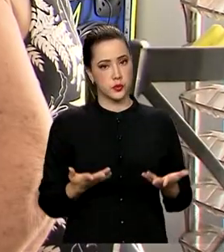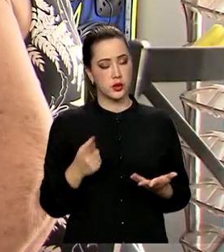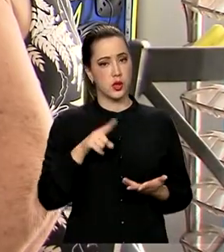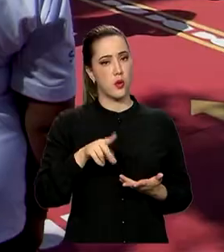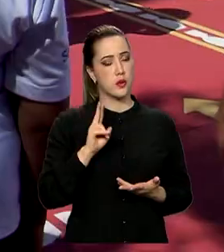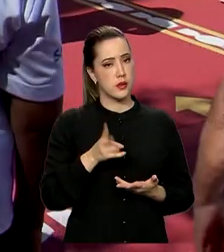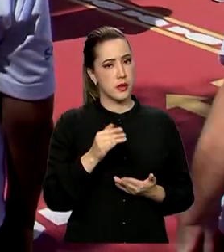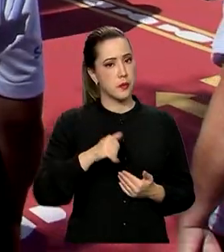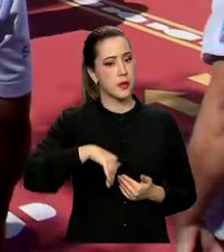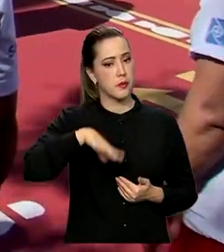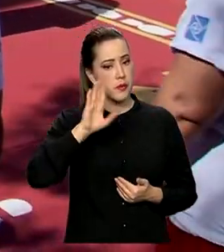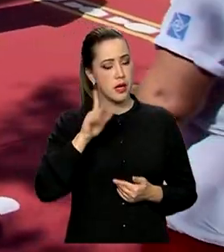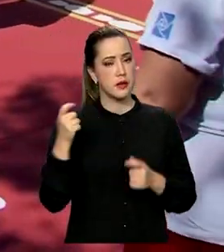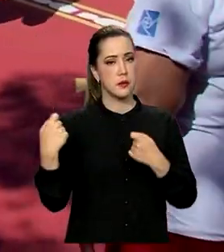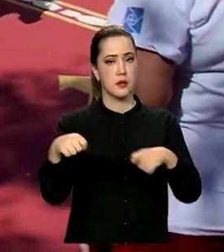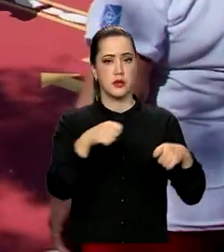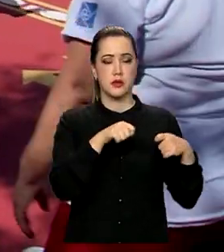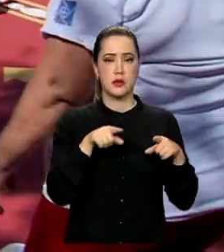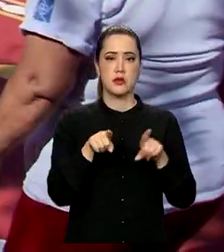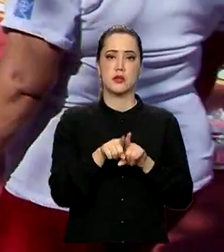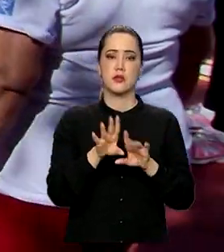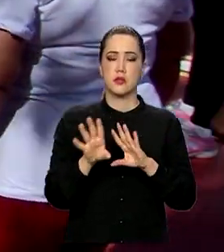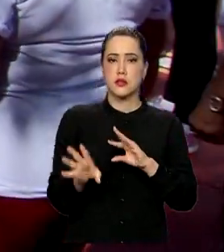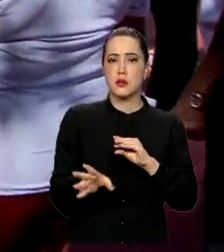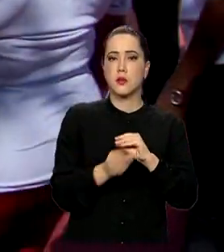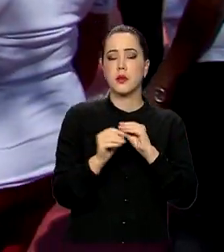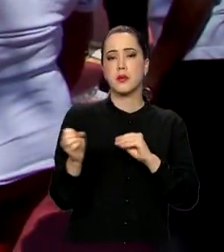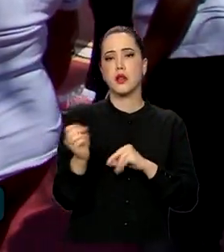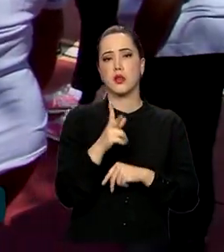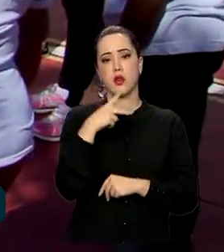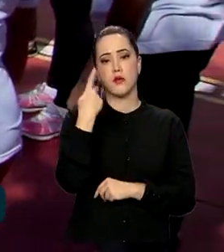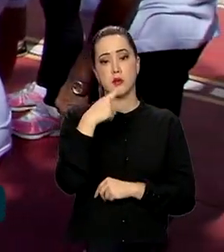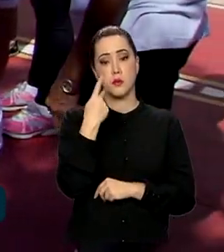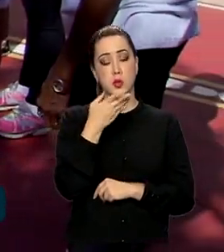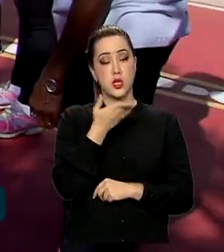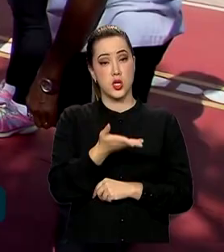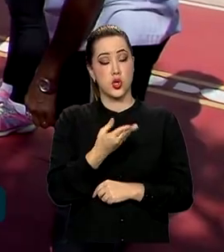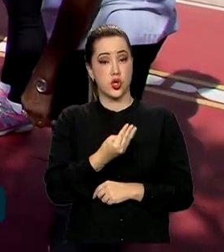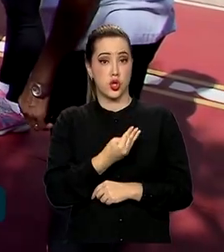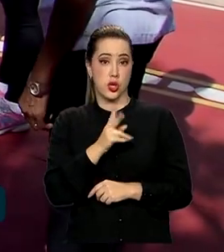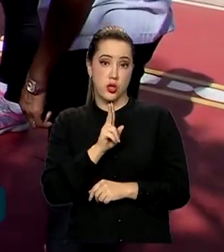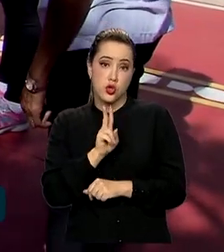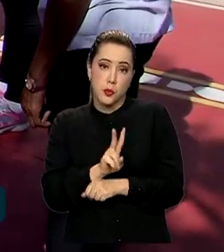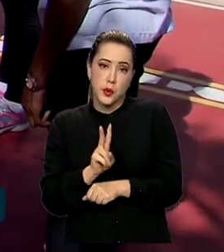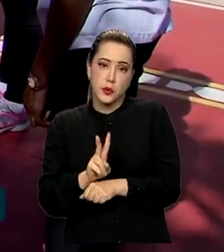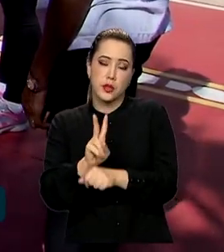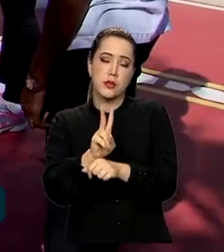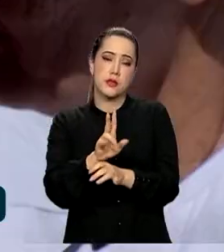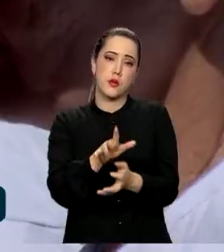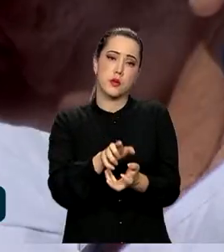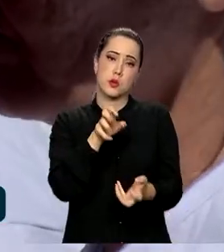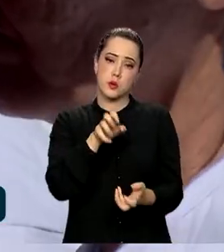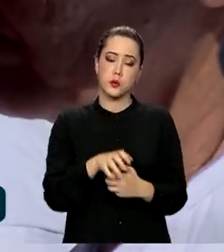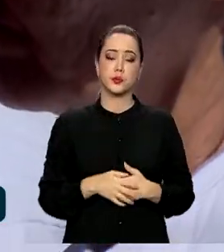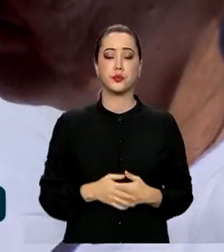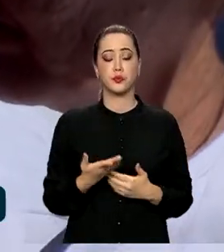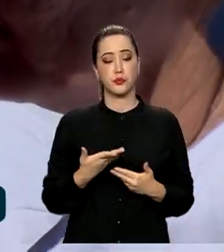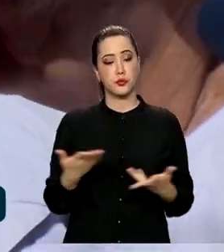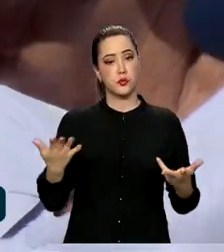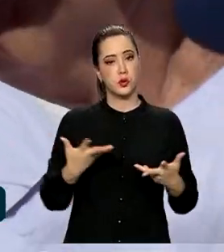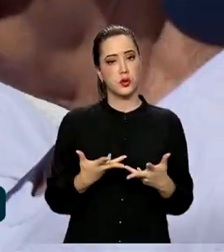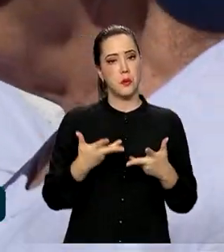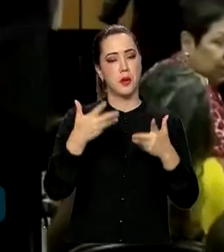cada vez mais será necessário implementar novas políticas públicas de proteção aos idosos. E para